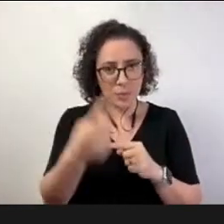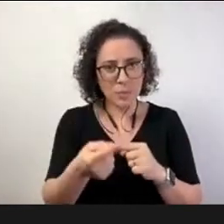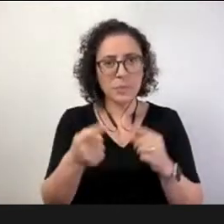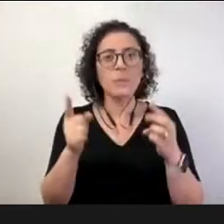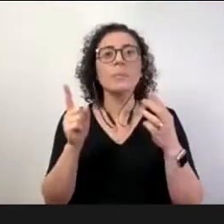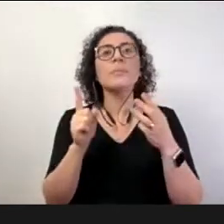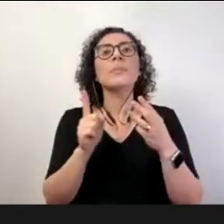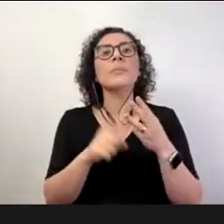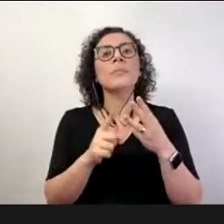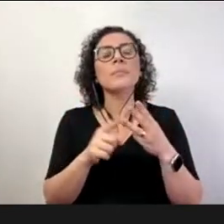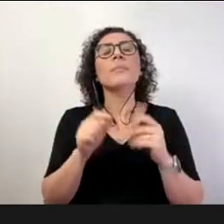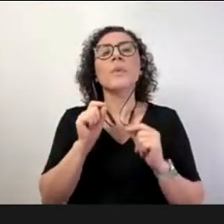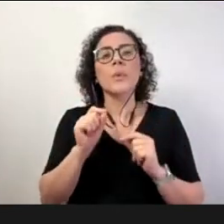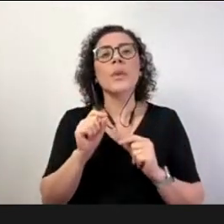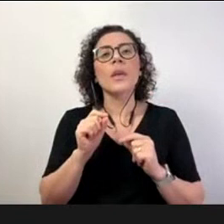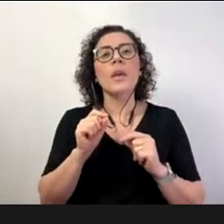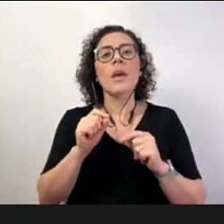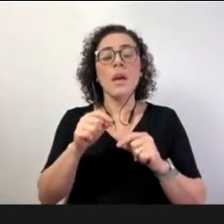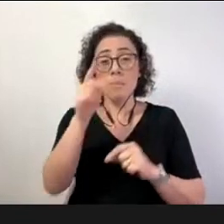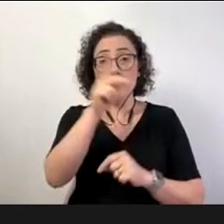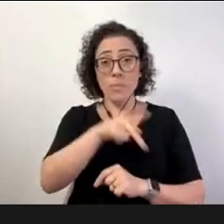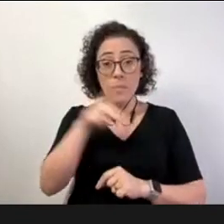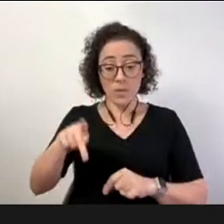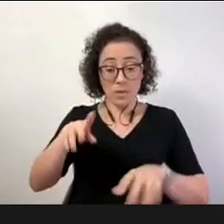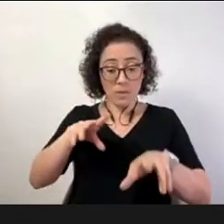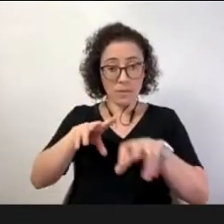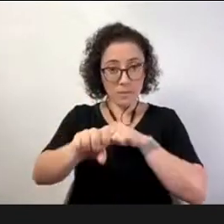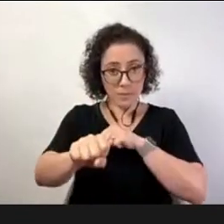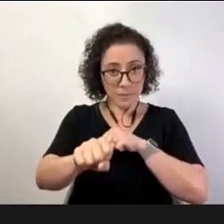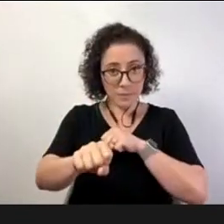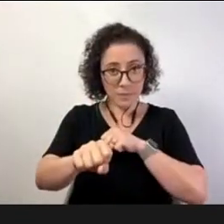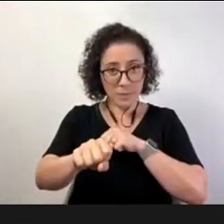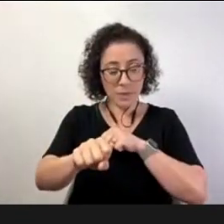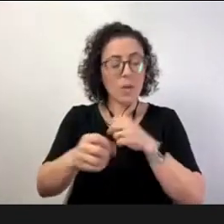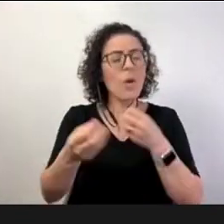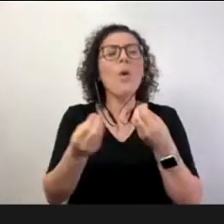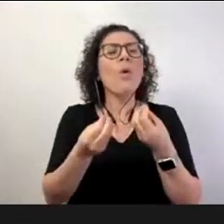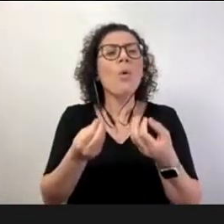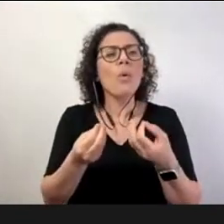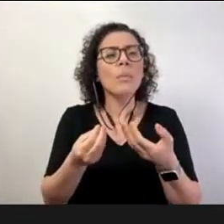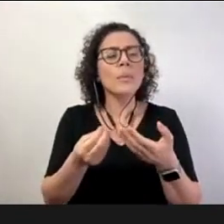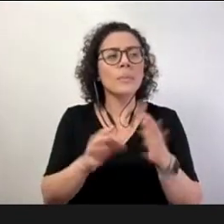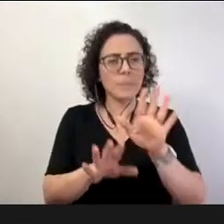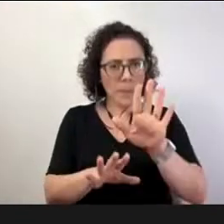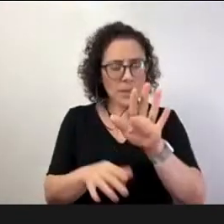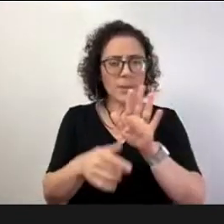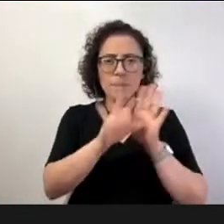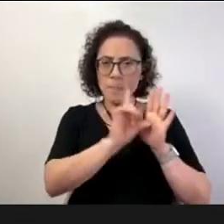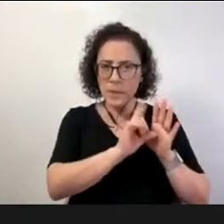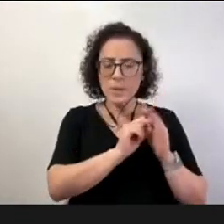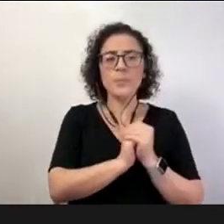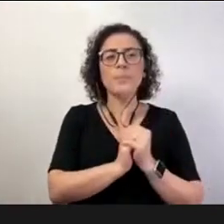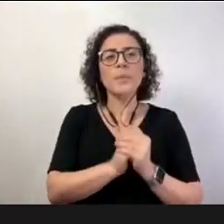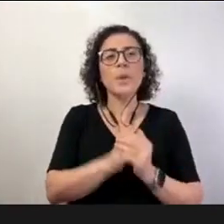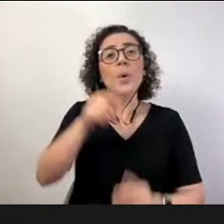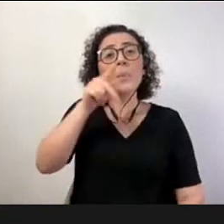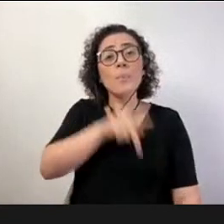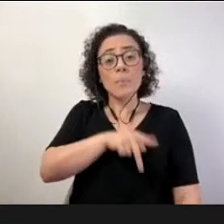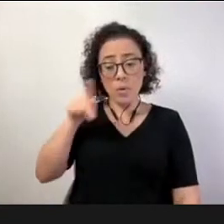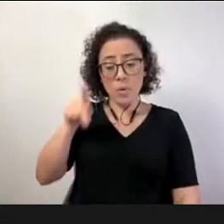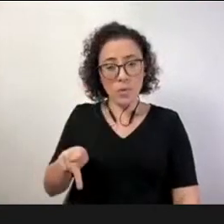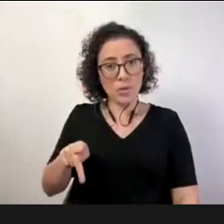de professores e eu gostava de vos dizer para começar uma coisa fundamental o professor não é